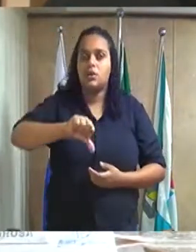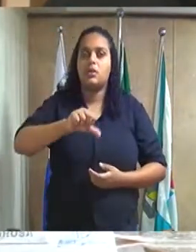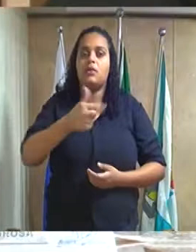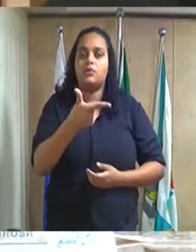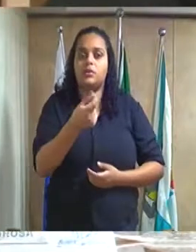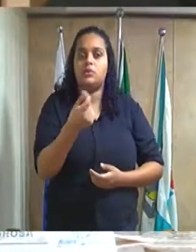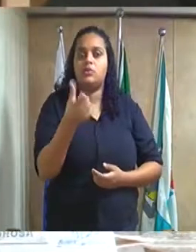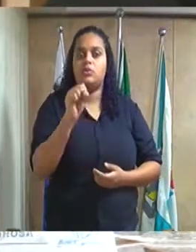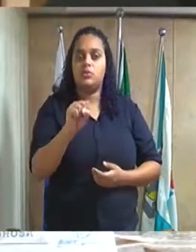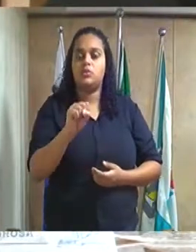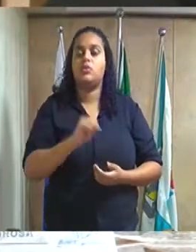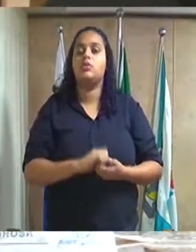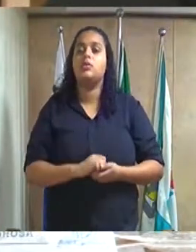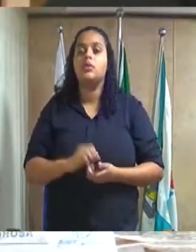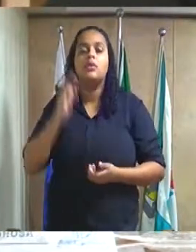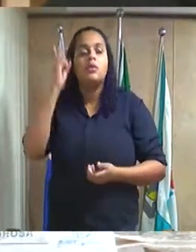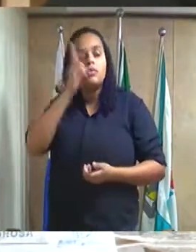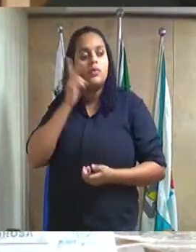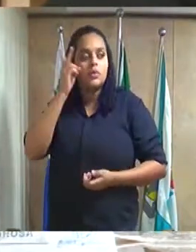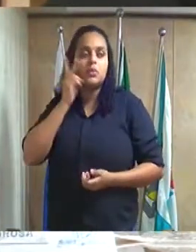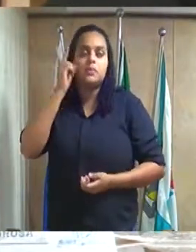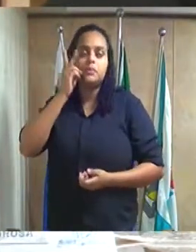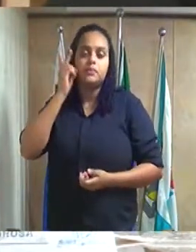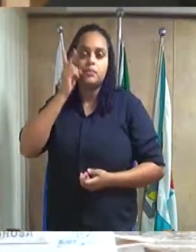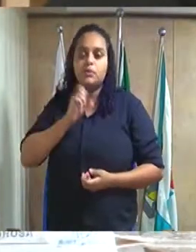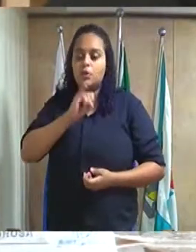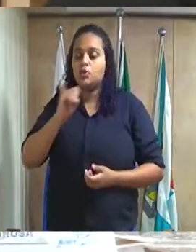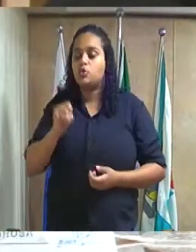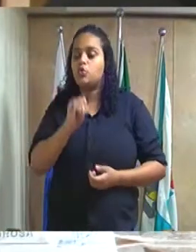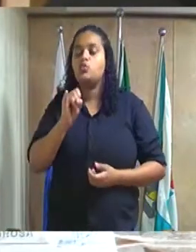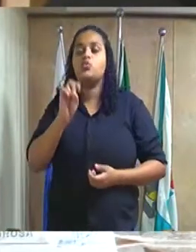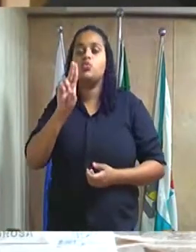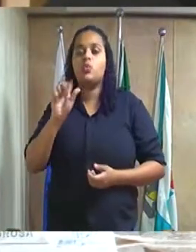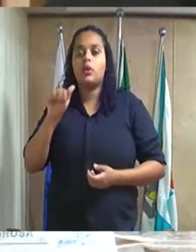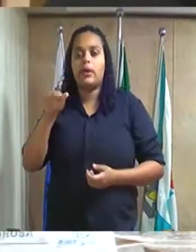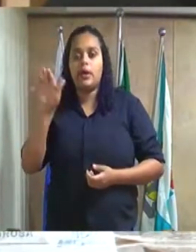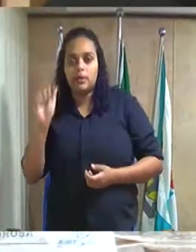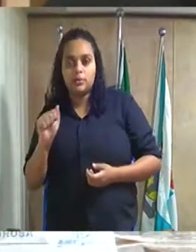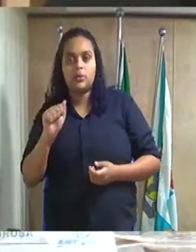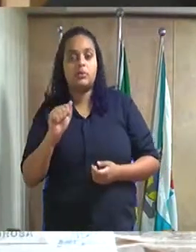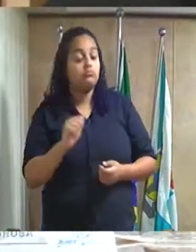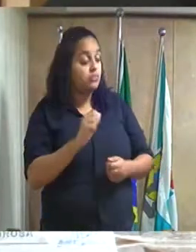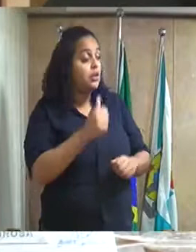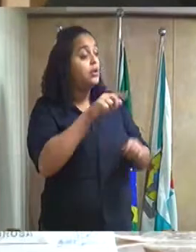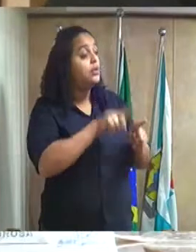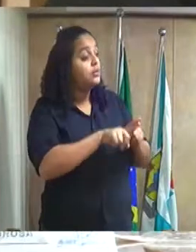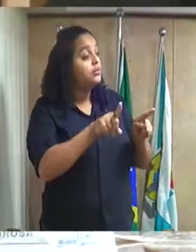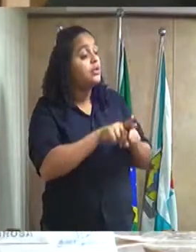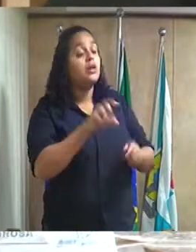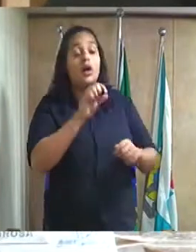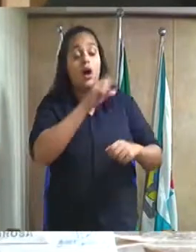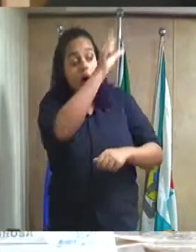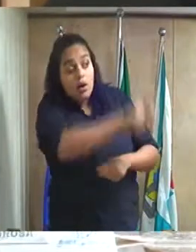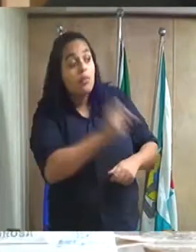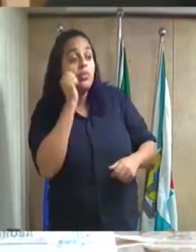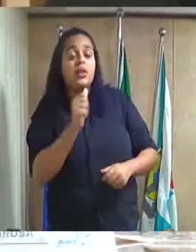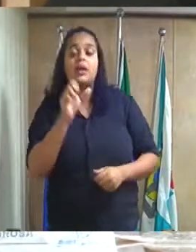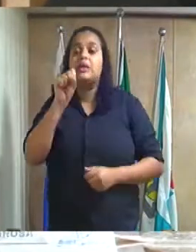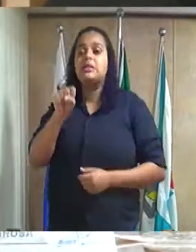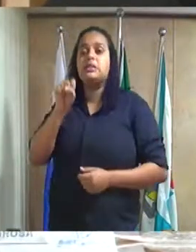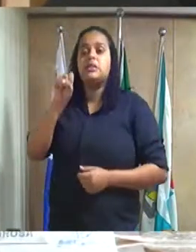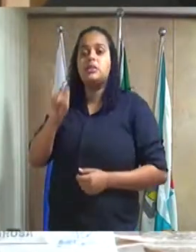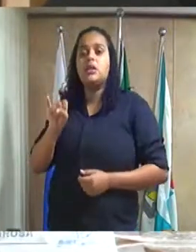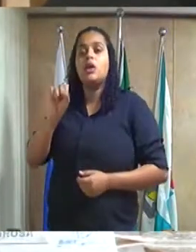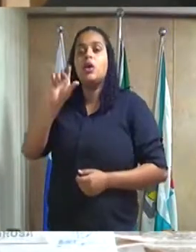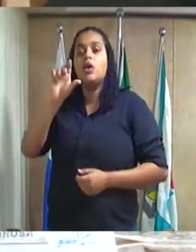2018 da excelentíssima senhora vereadora Juliana do Tax concedendo a ilustríssima senhora Silvia Regina Nascimento de Pinho